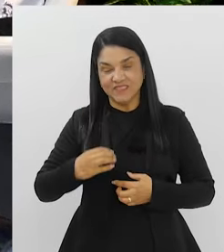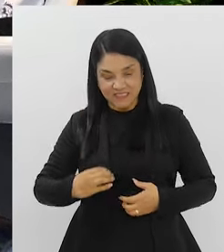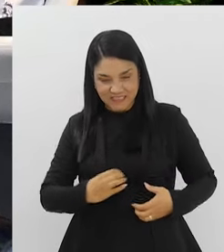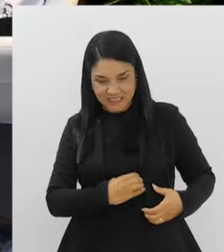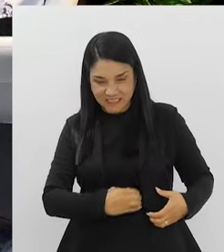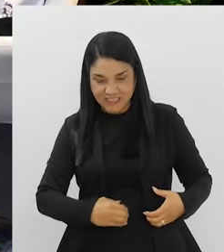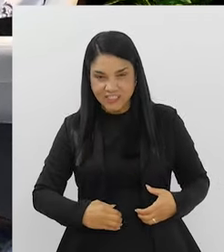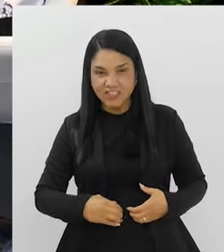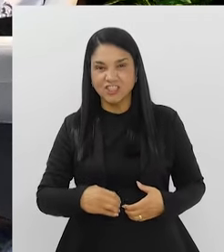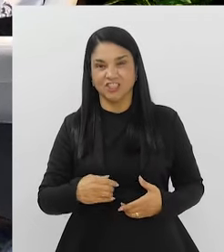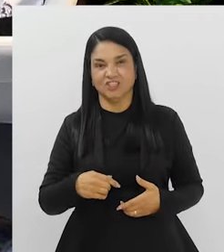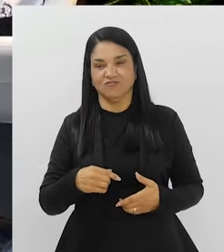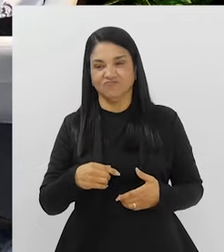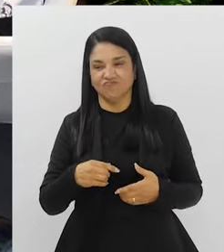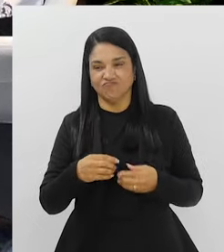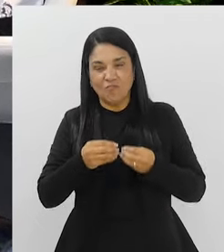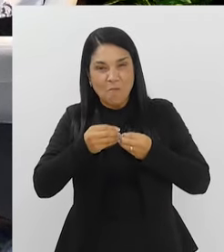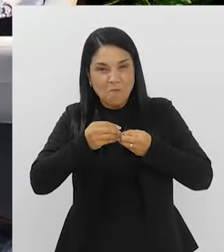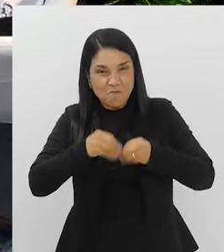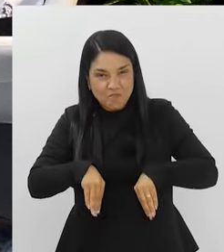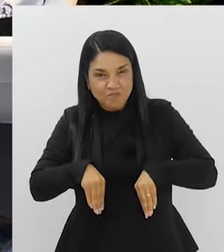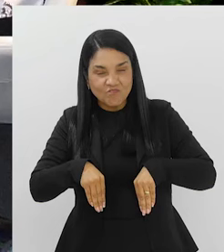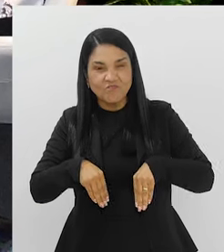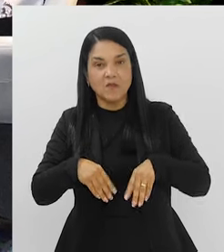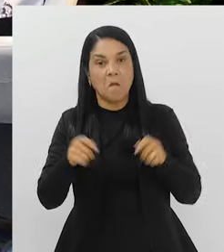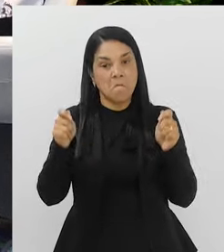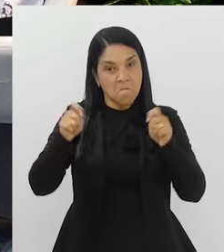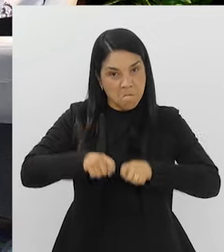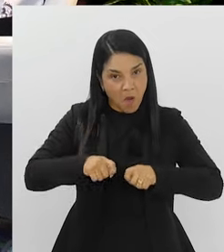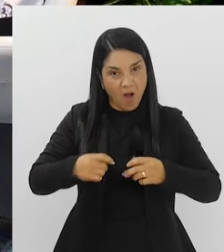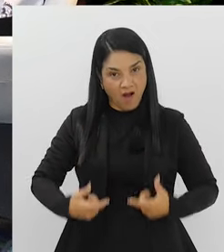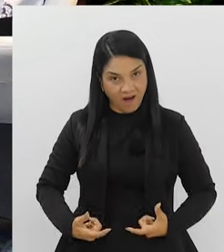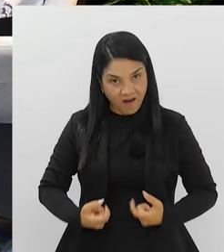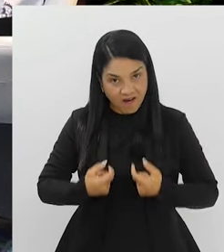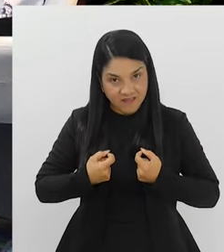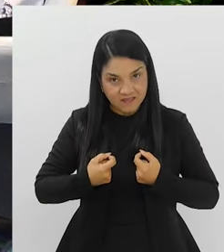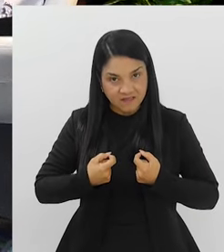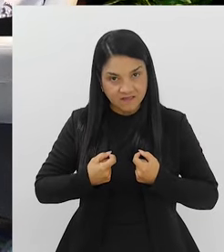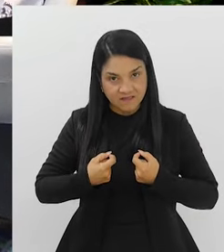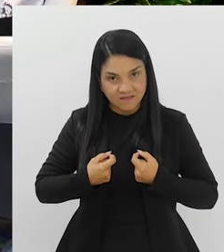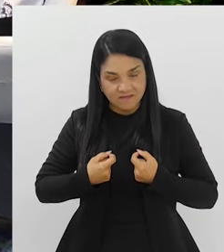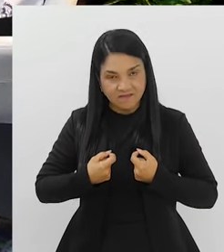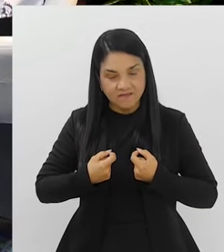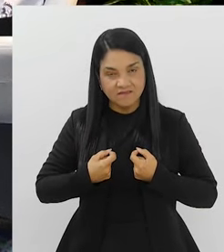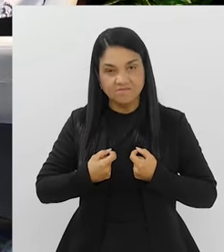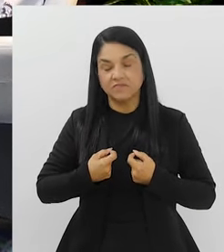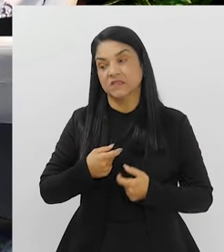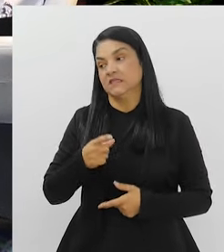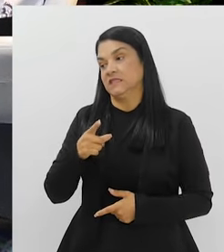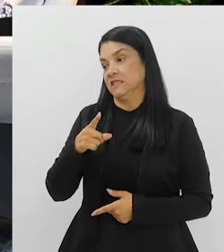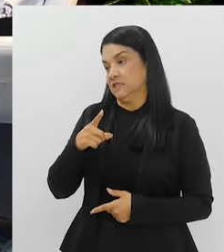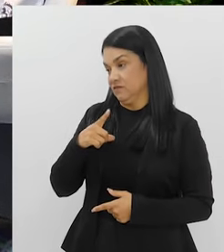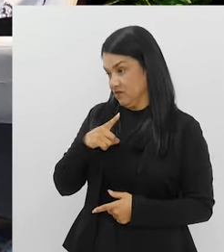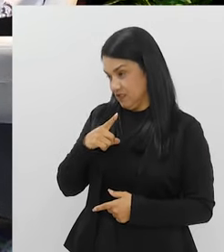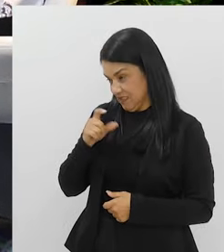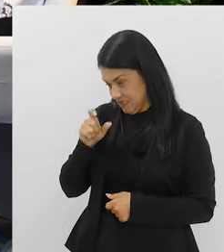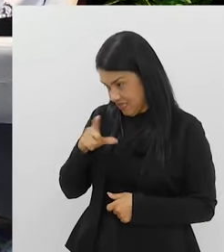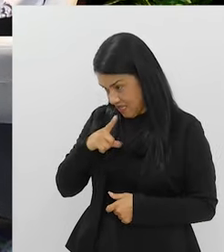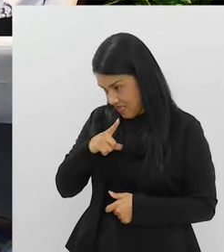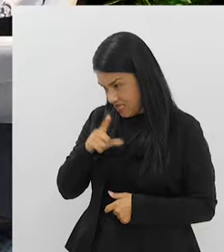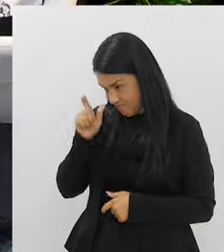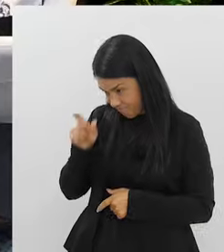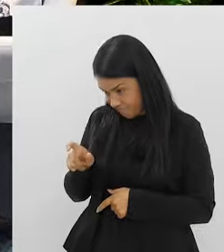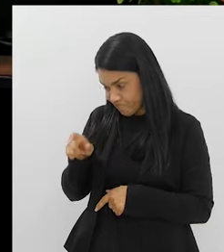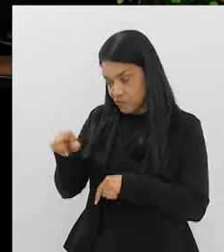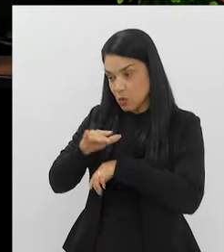esse maltratar o intestino durante toda a vida, pode também causar câncer? Se você tem uma doença que